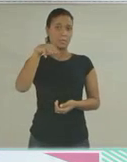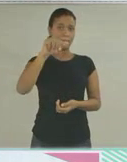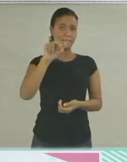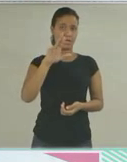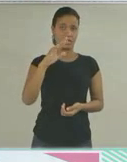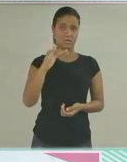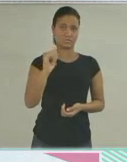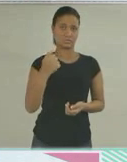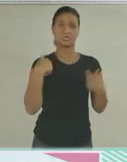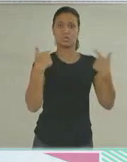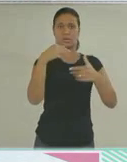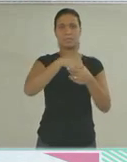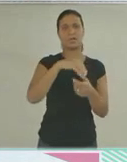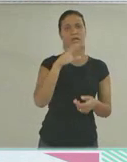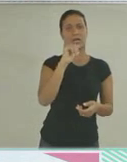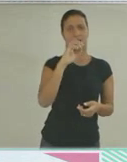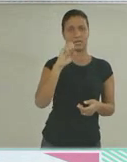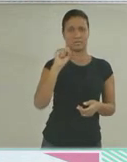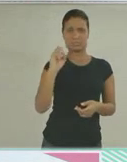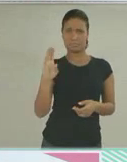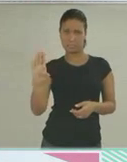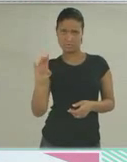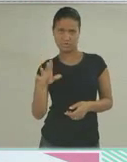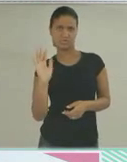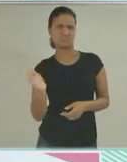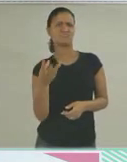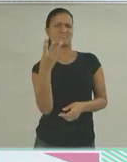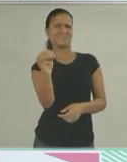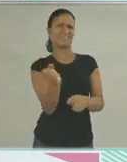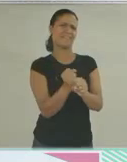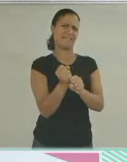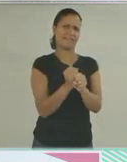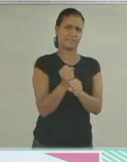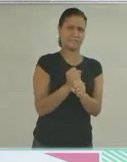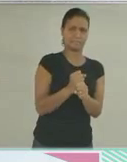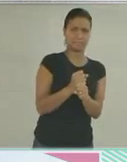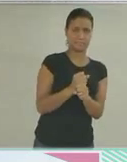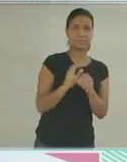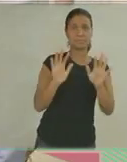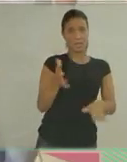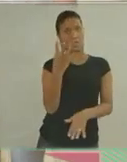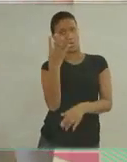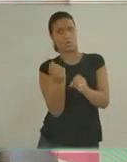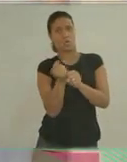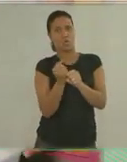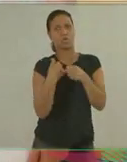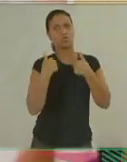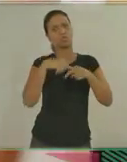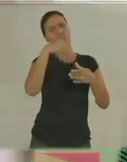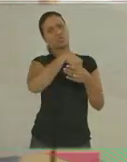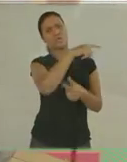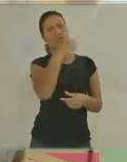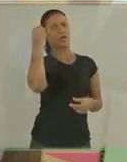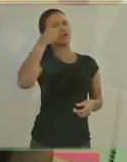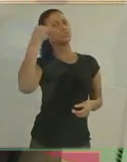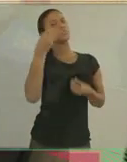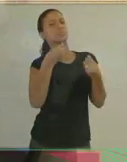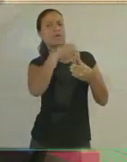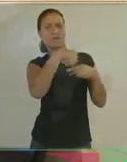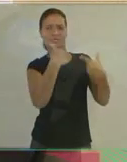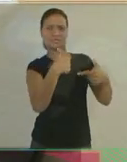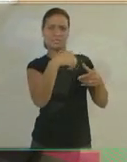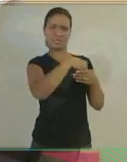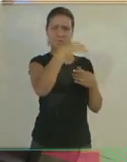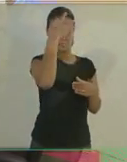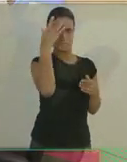trabalho na CAESB há mais de 30 anos. E há quatro anos estou tendo a experiência de trabalhar